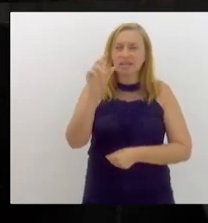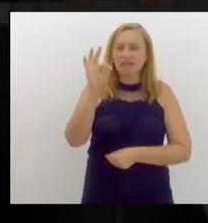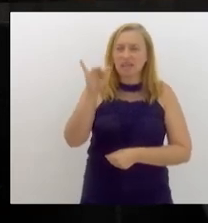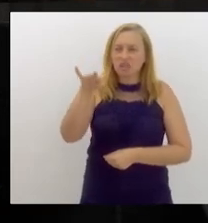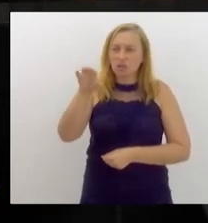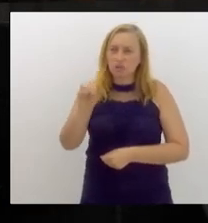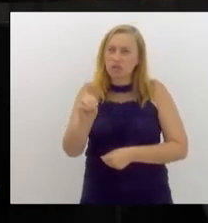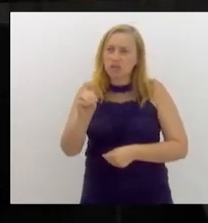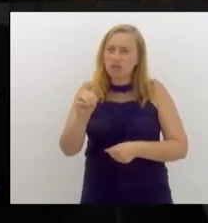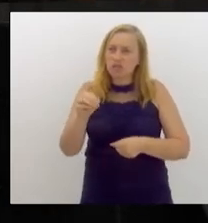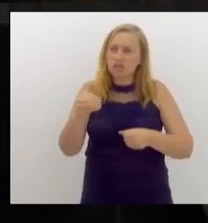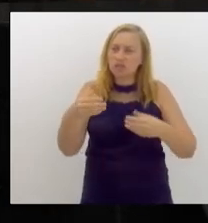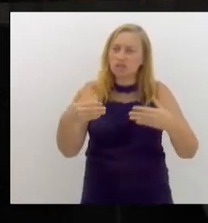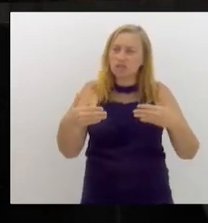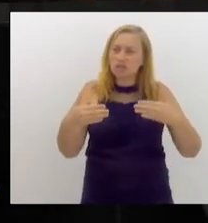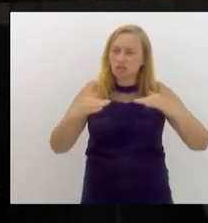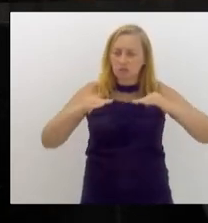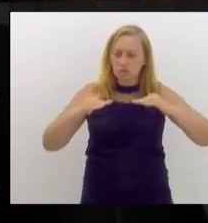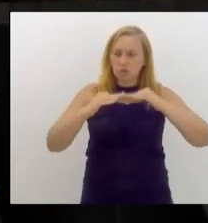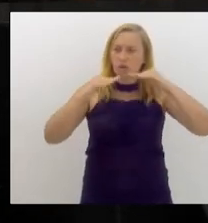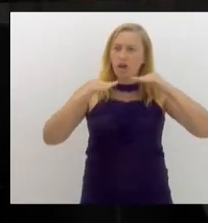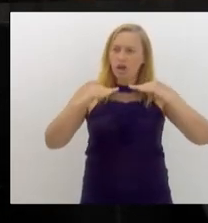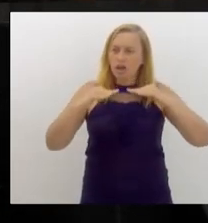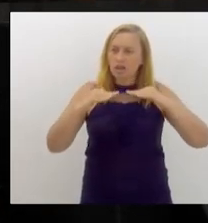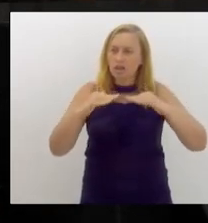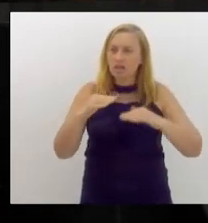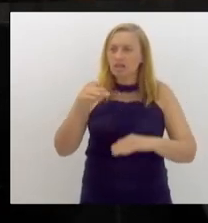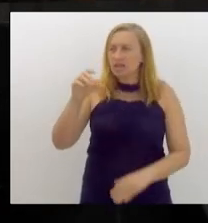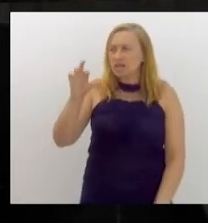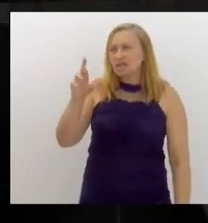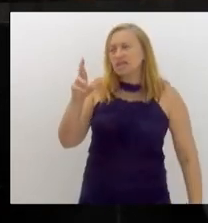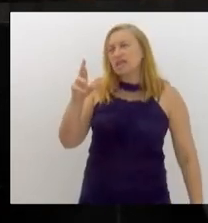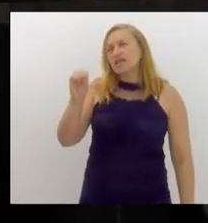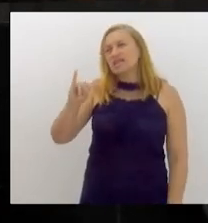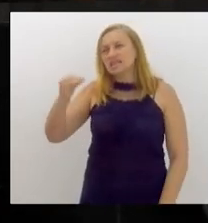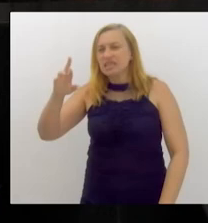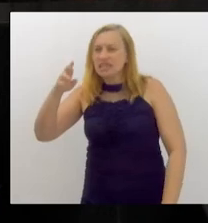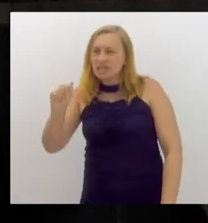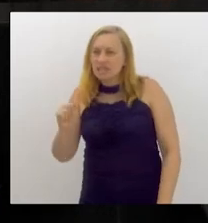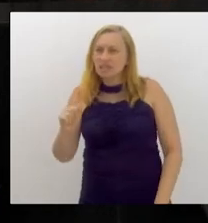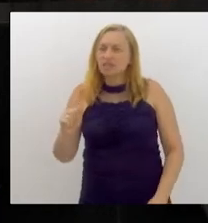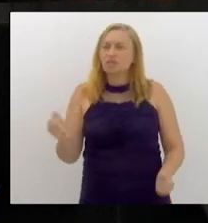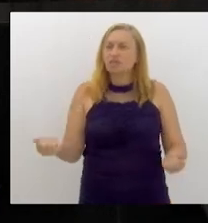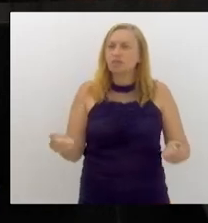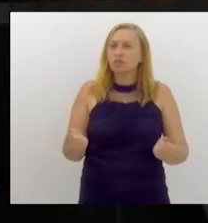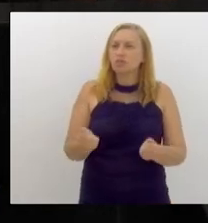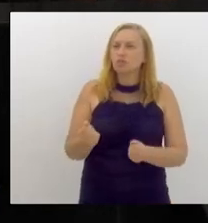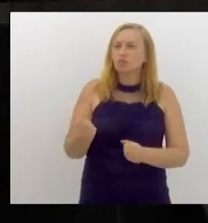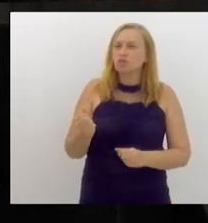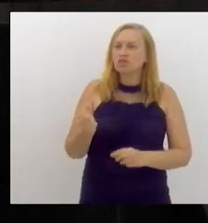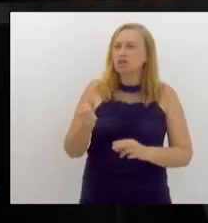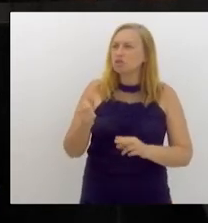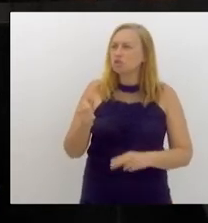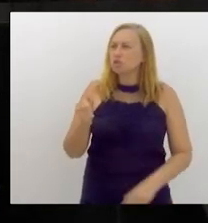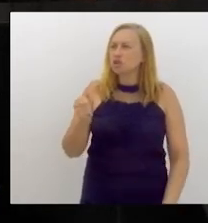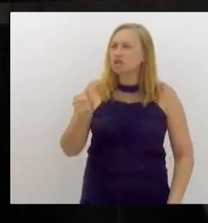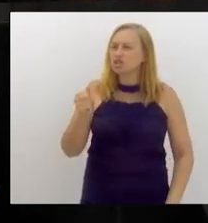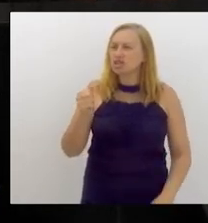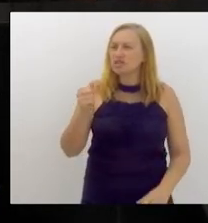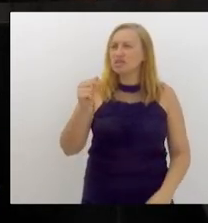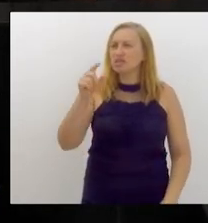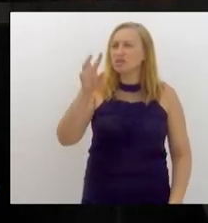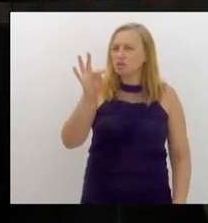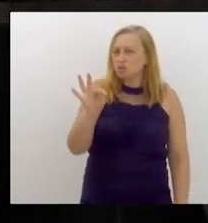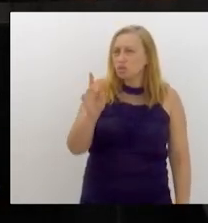na divisa da Síria com a Turquia. Tive as imagens de cima